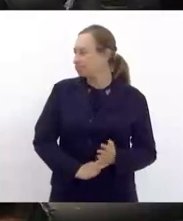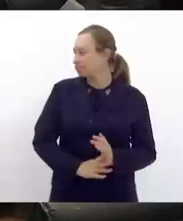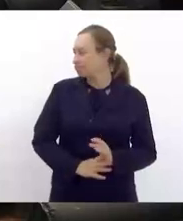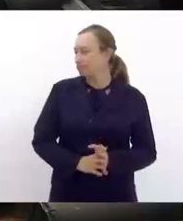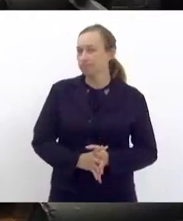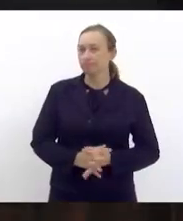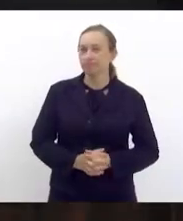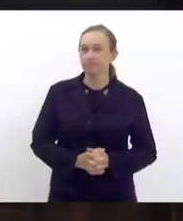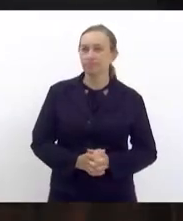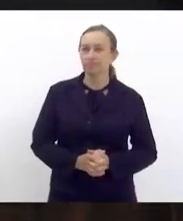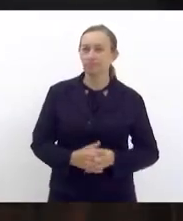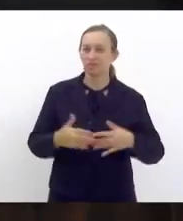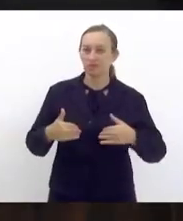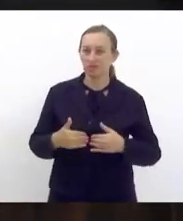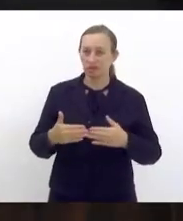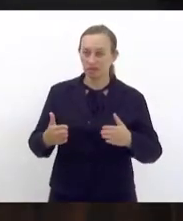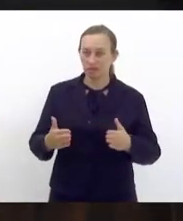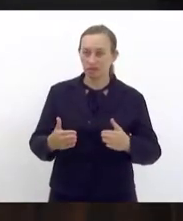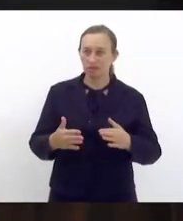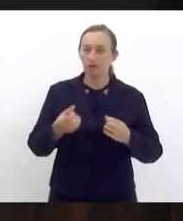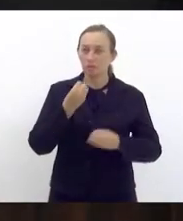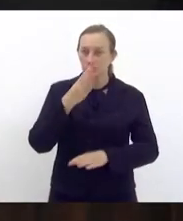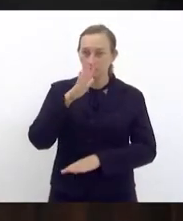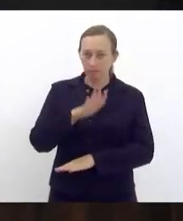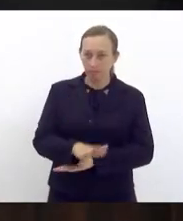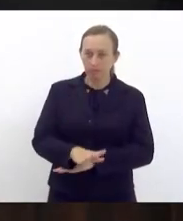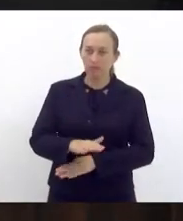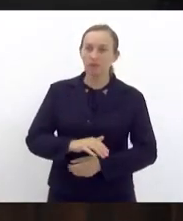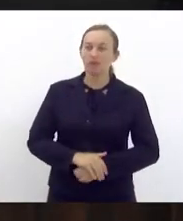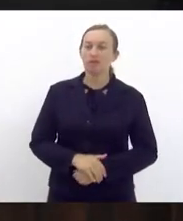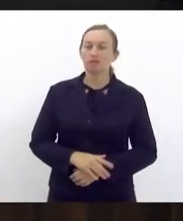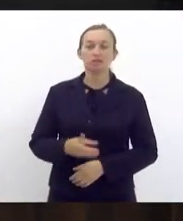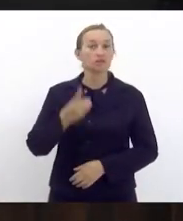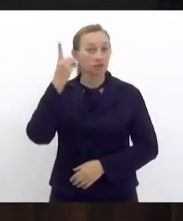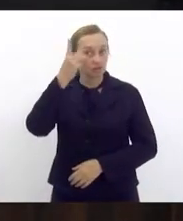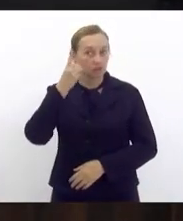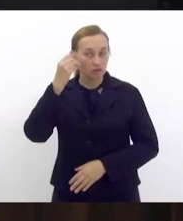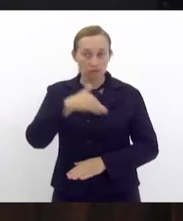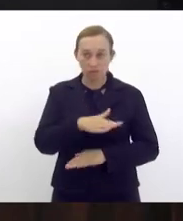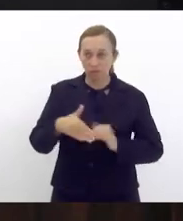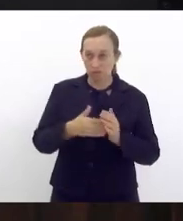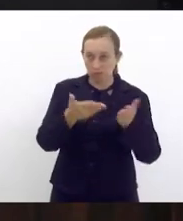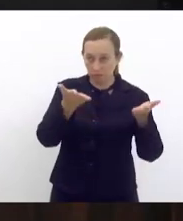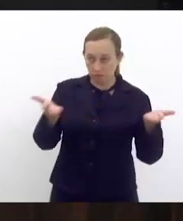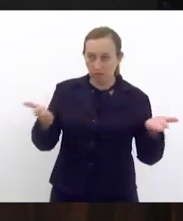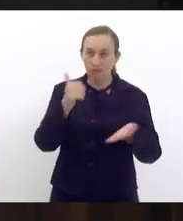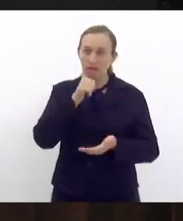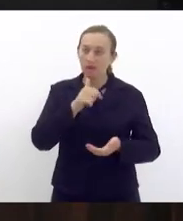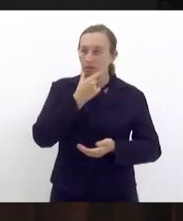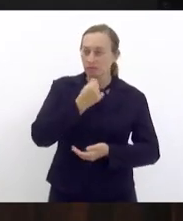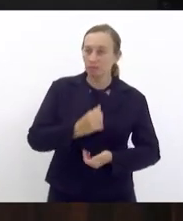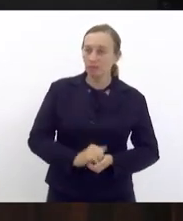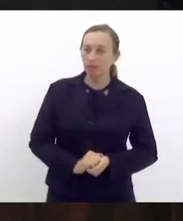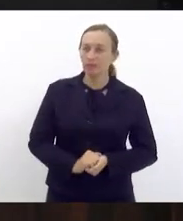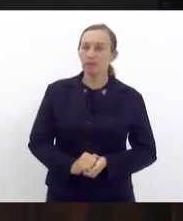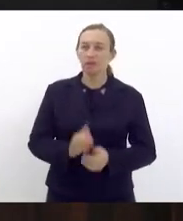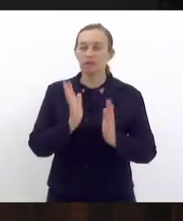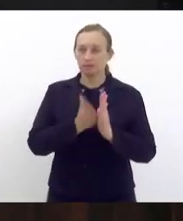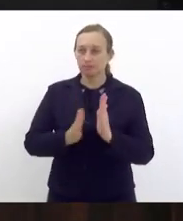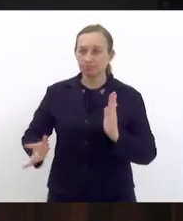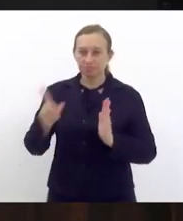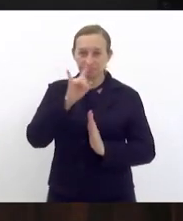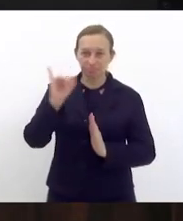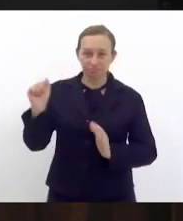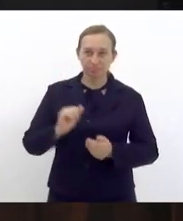Está reaberta a sessão. Boa tarde, nobres senhores deputados e deputadas. Passe a ordem do dia.